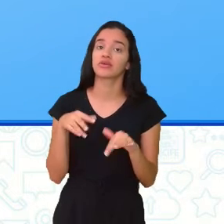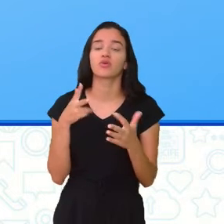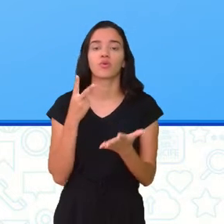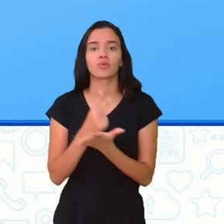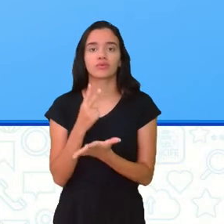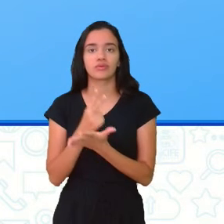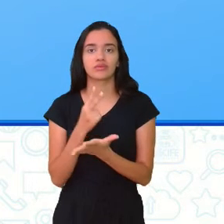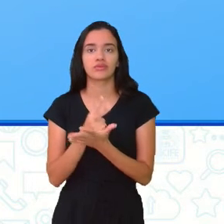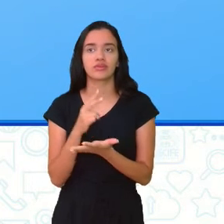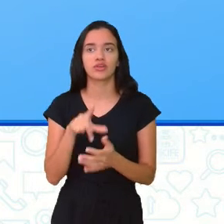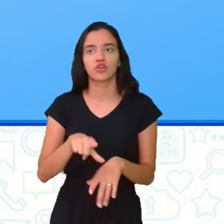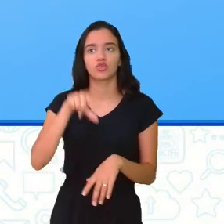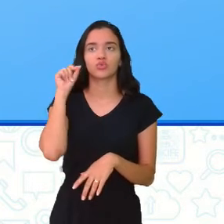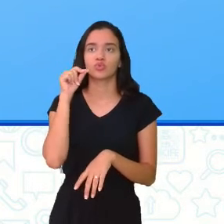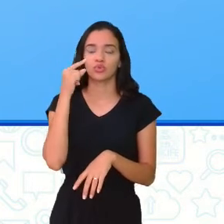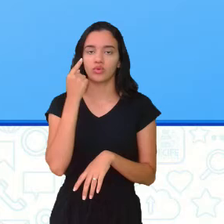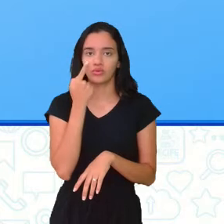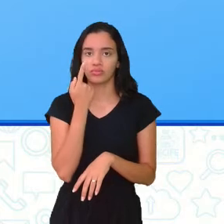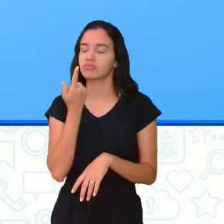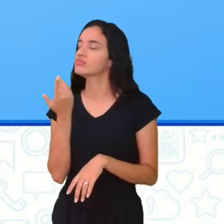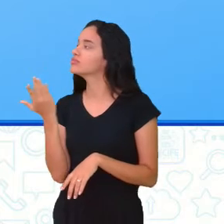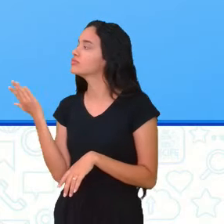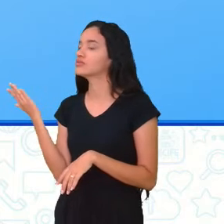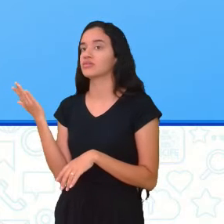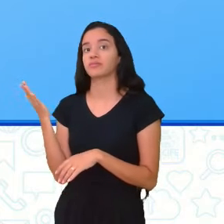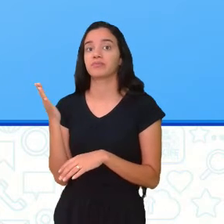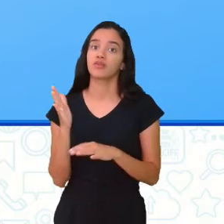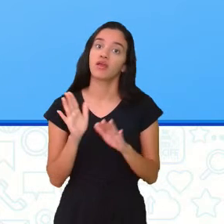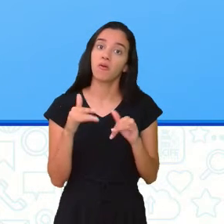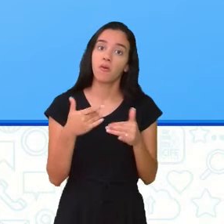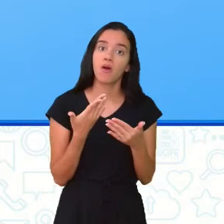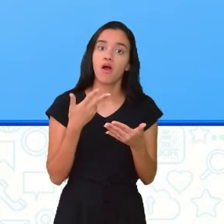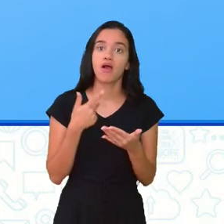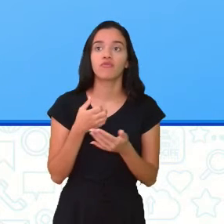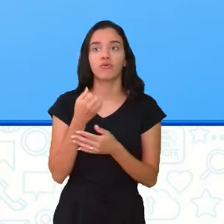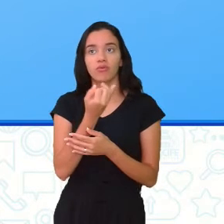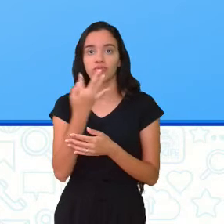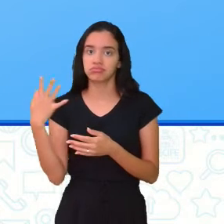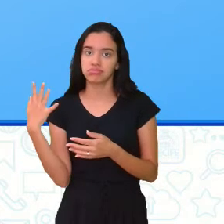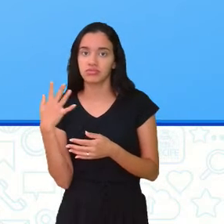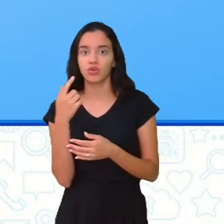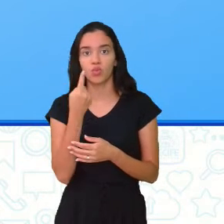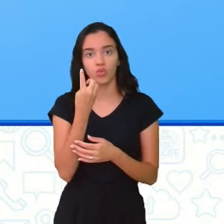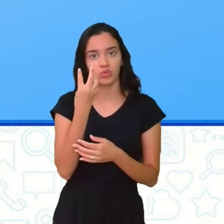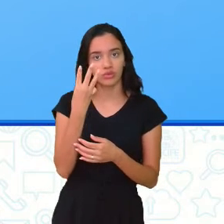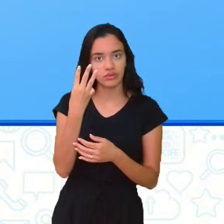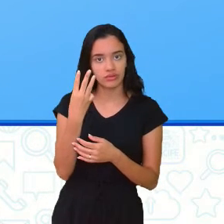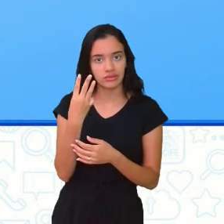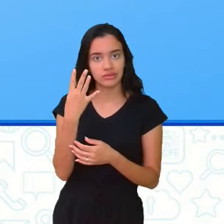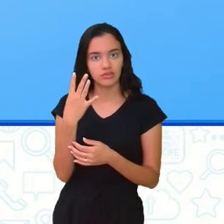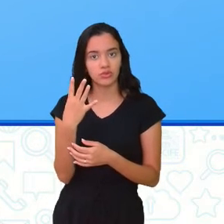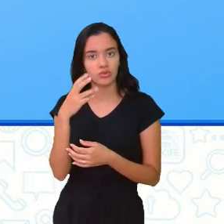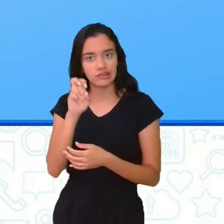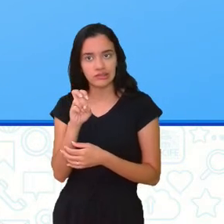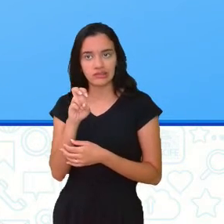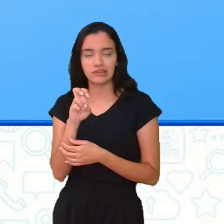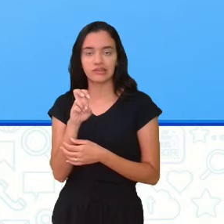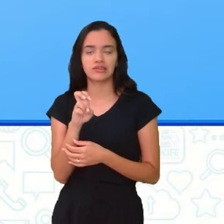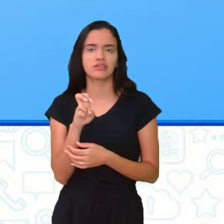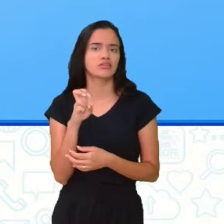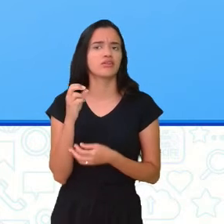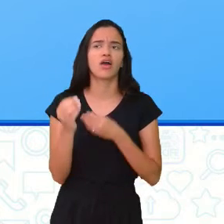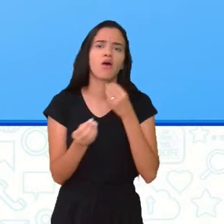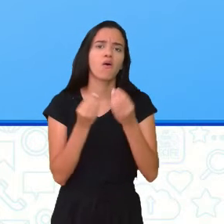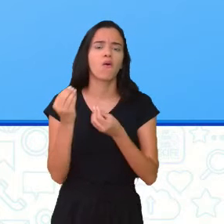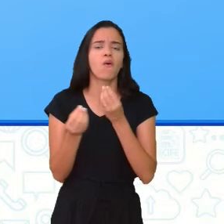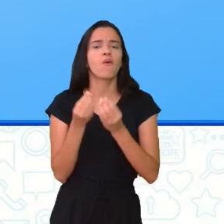Continuando. Escolhi esses dois pontos aí. Ora, vou contar. Um, dois, três, quatro, cinco. Como é